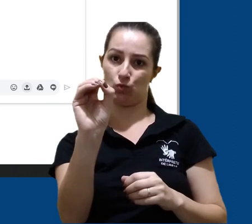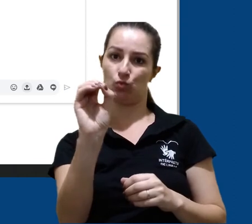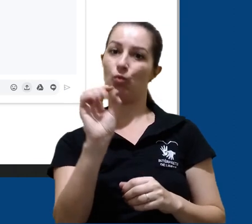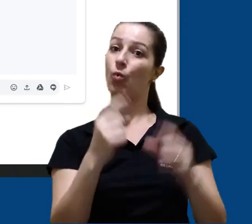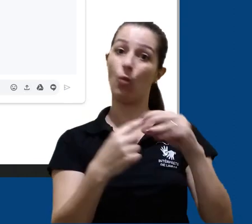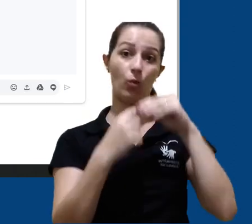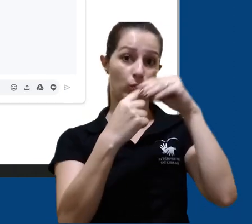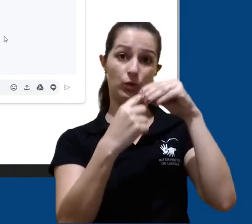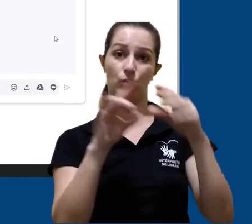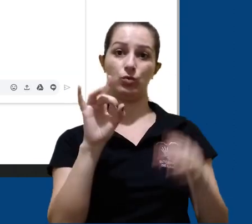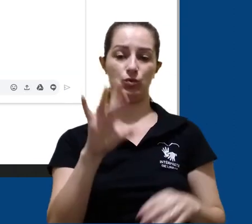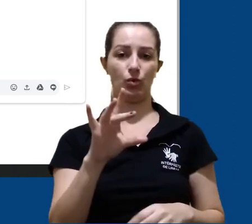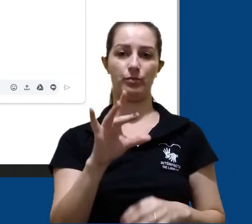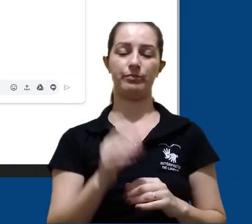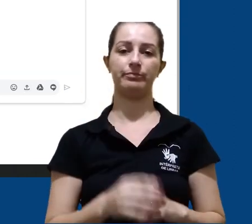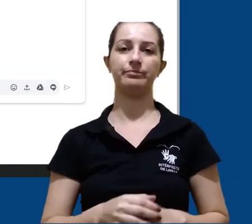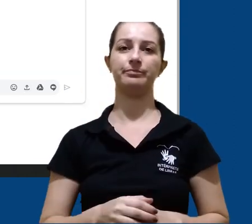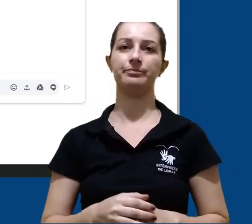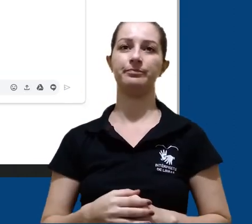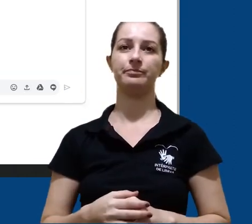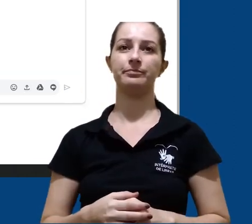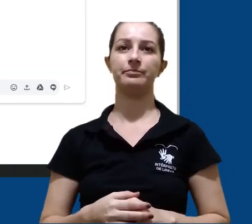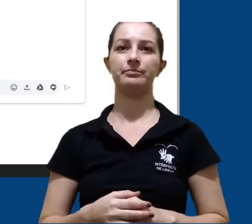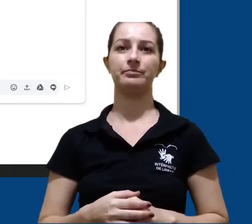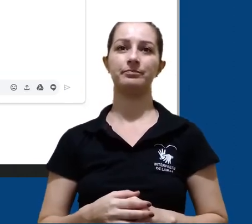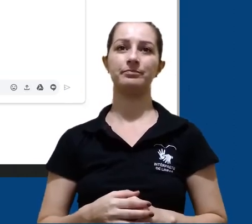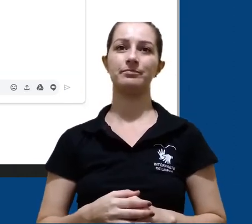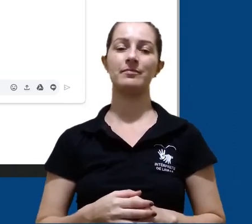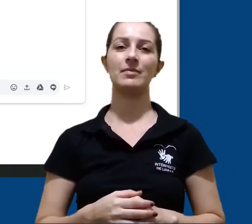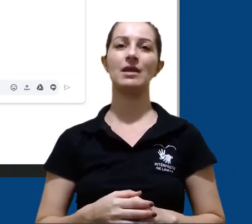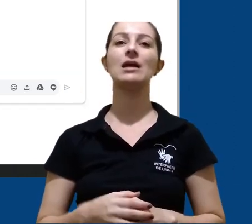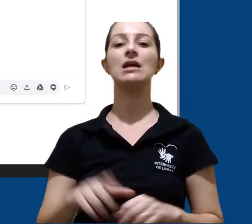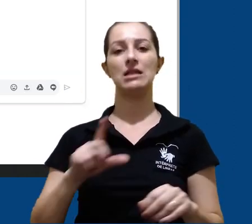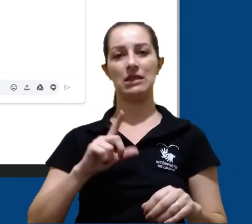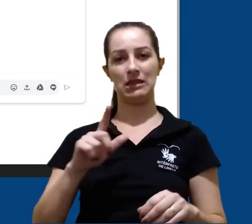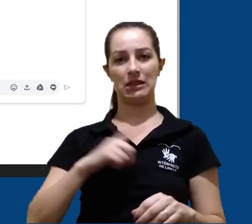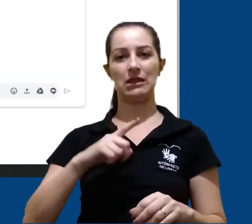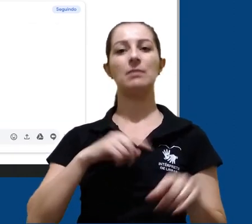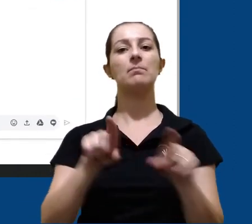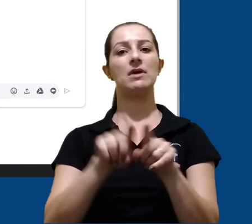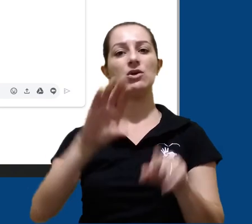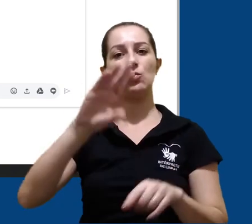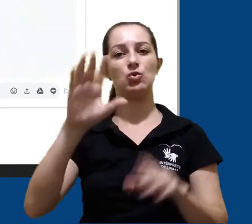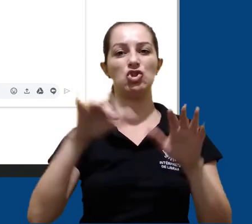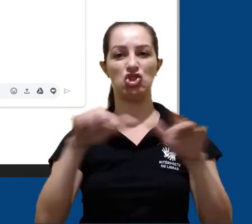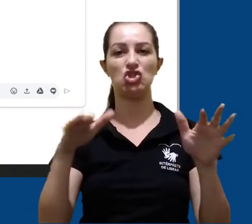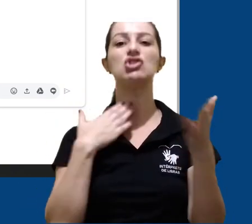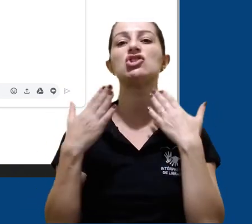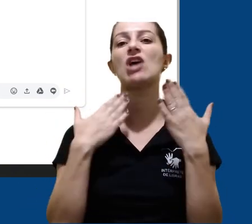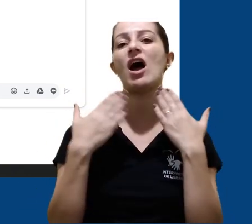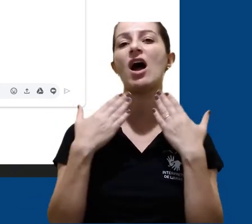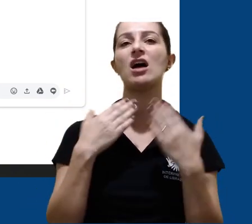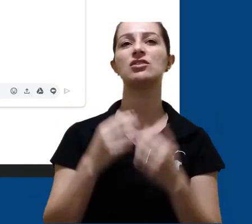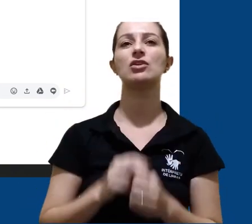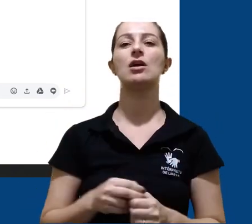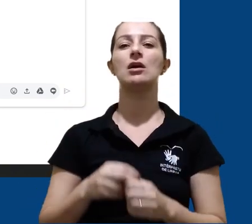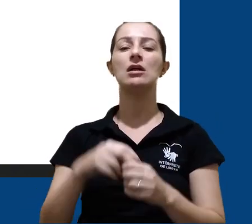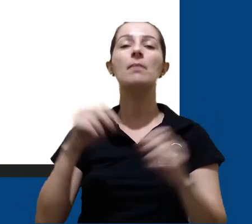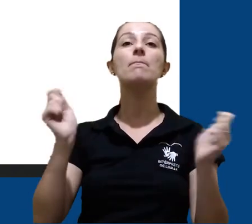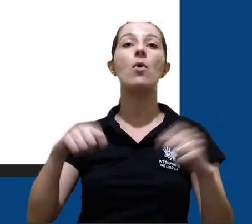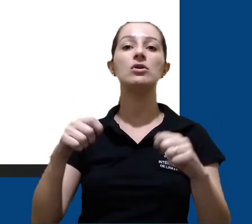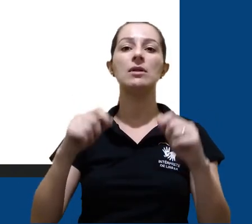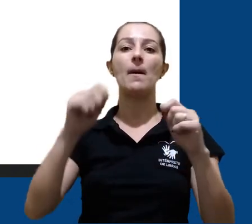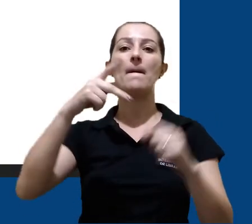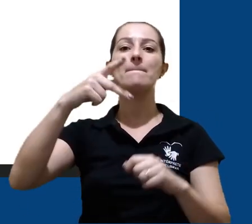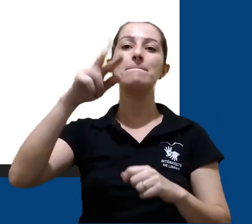Também é possível enviar um print da nossa tela através do chat. Nós utilizamos para isso a tecla Print